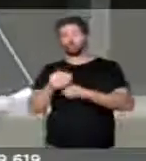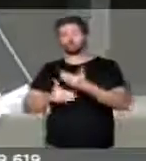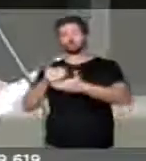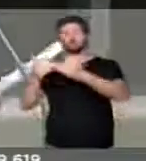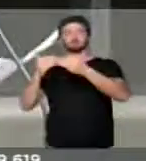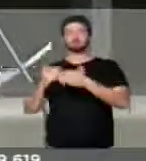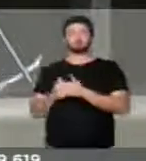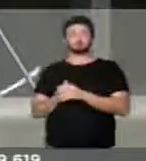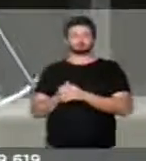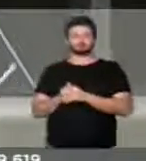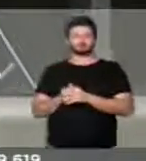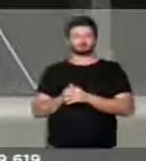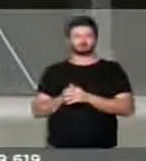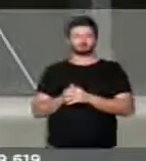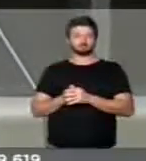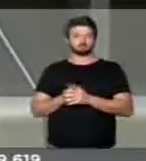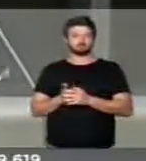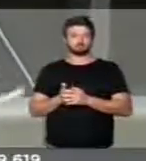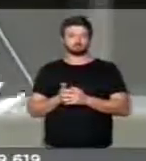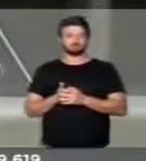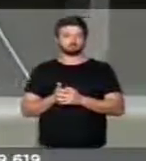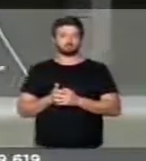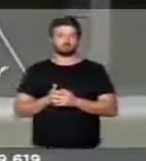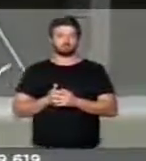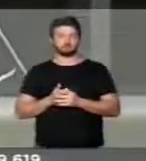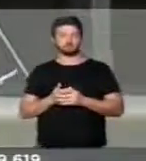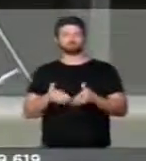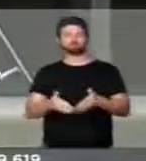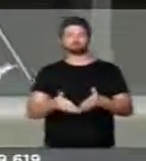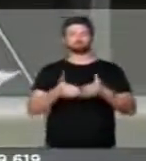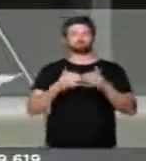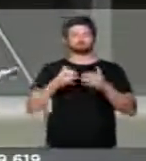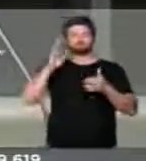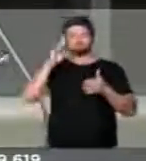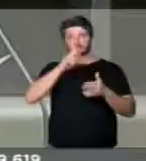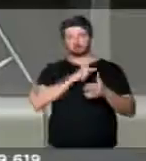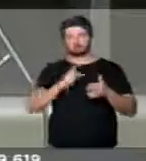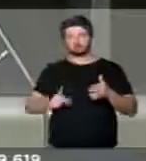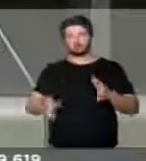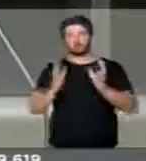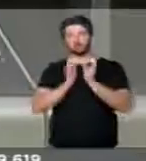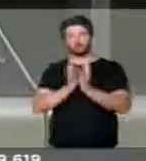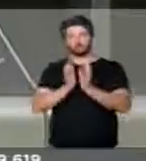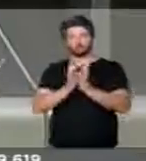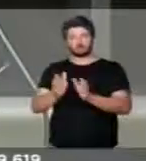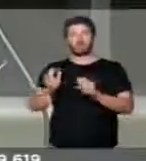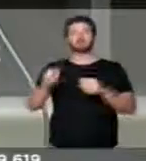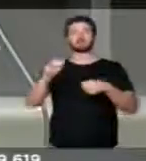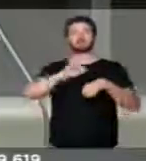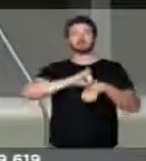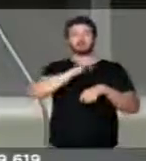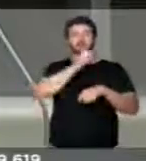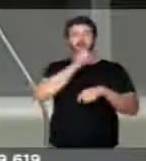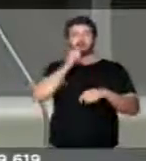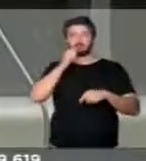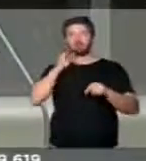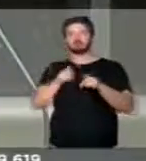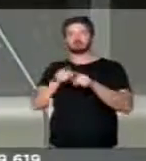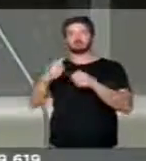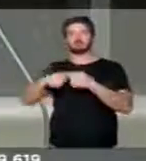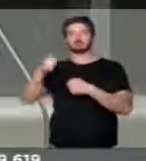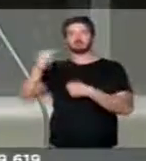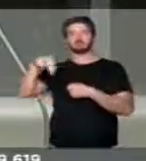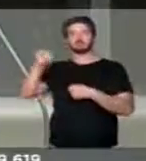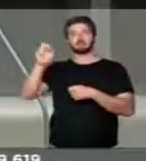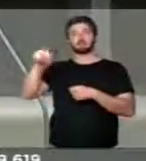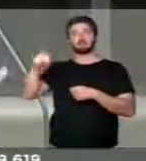ocupação e desenvolvimento. Apelo, senhor presidente, às comunidades Macapá e Santana para que procurem a